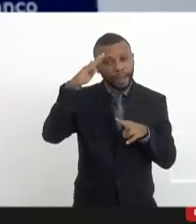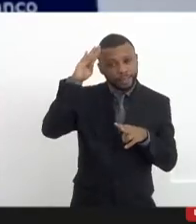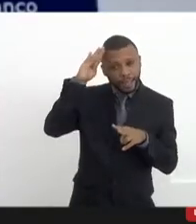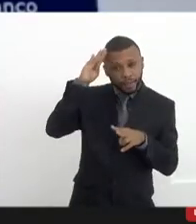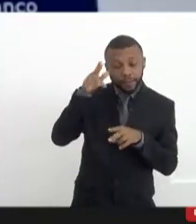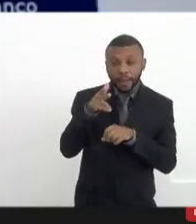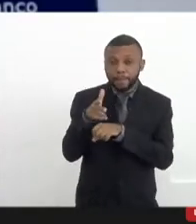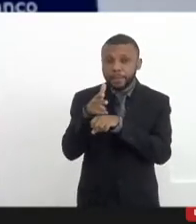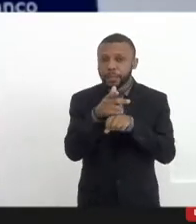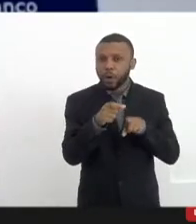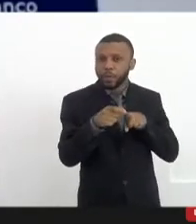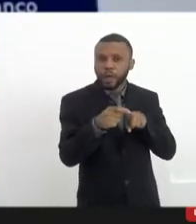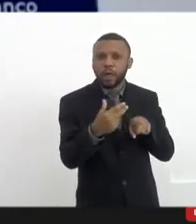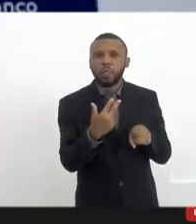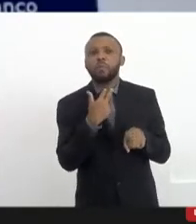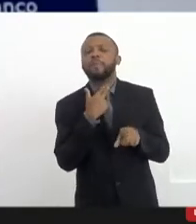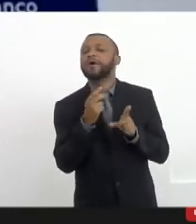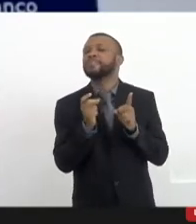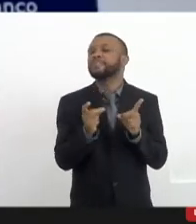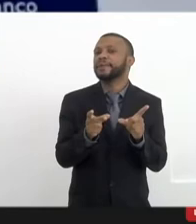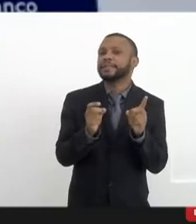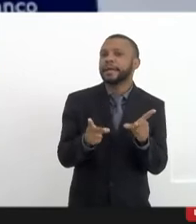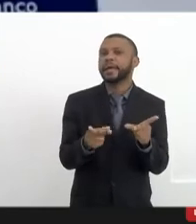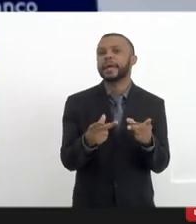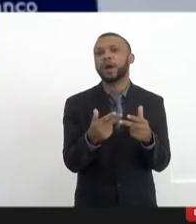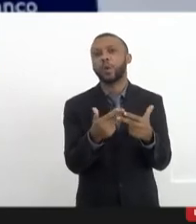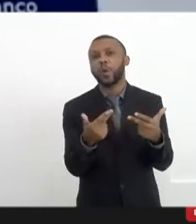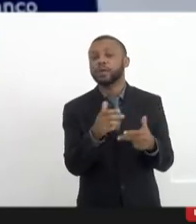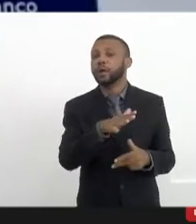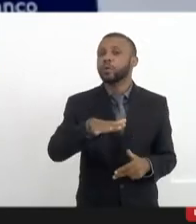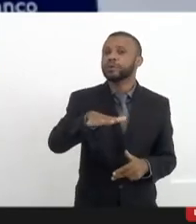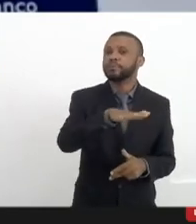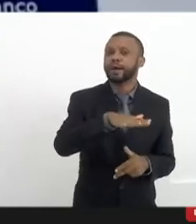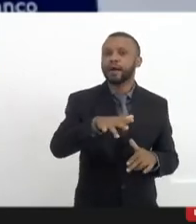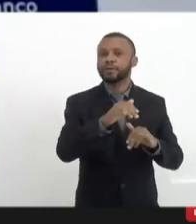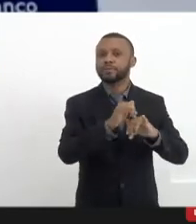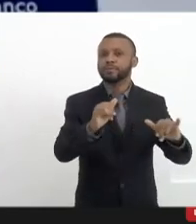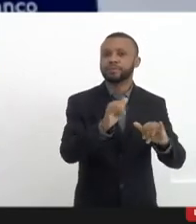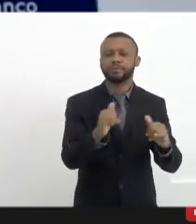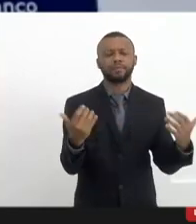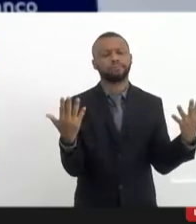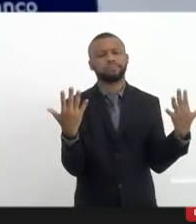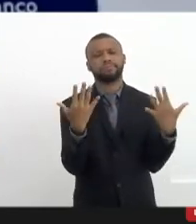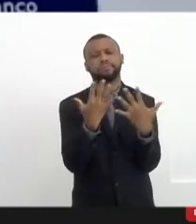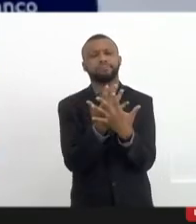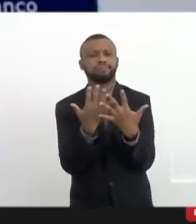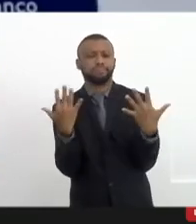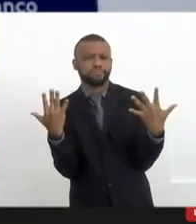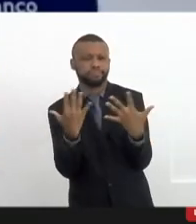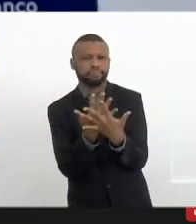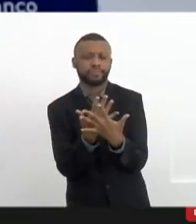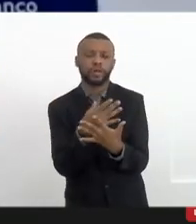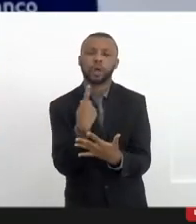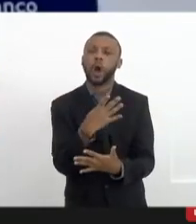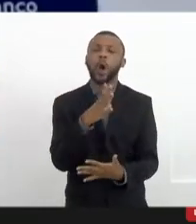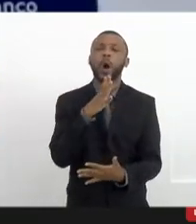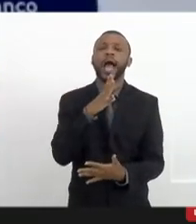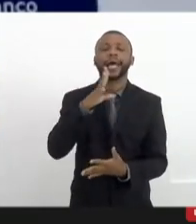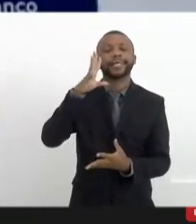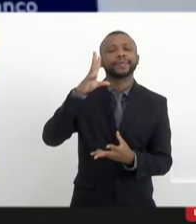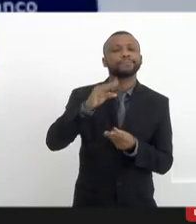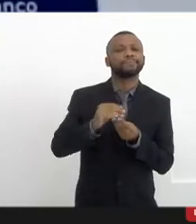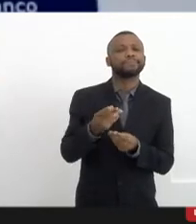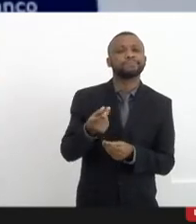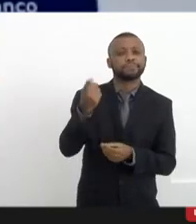comunitárias não podem comercializar os espaços publicitários é parela. Eu escuto isso há muito tempo. Inclusive,